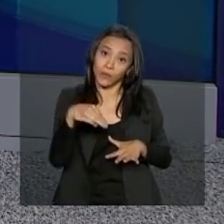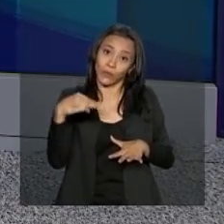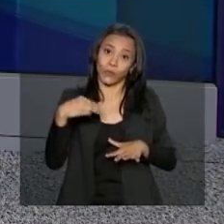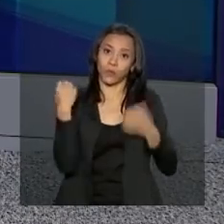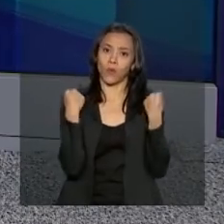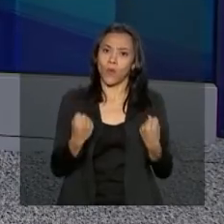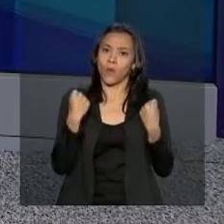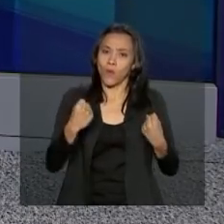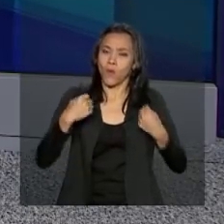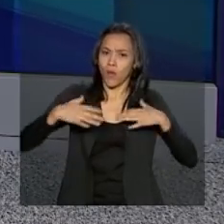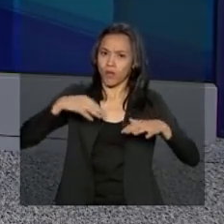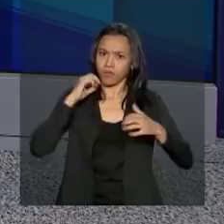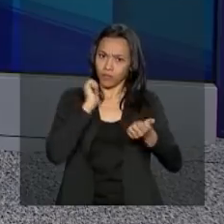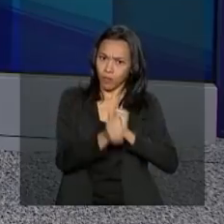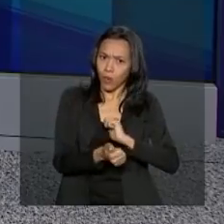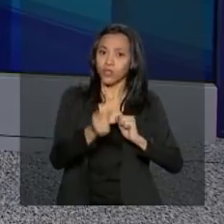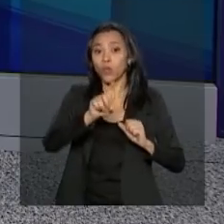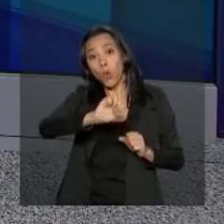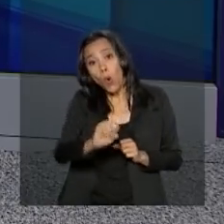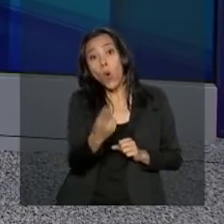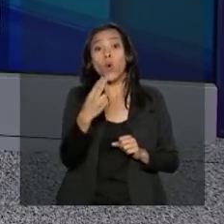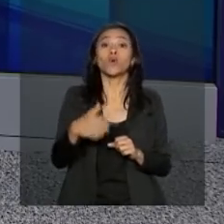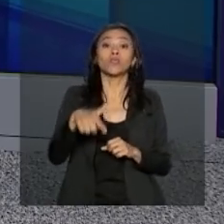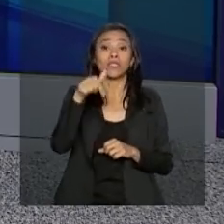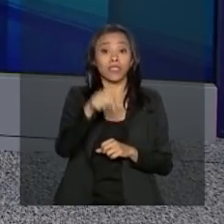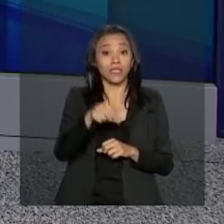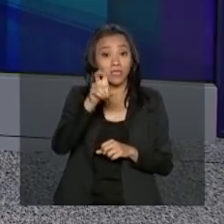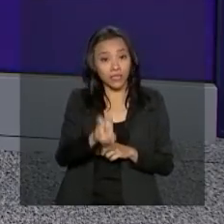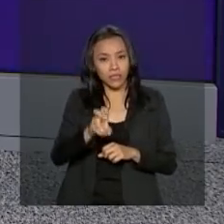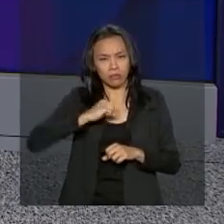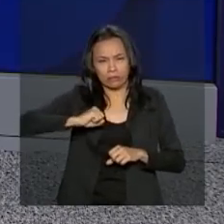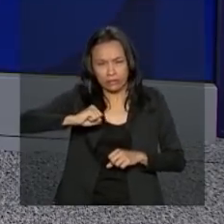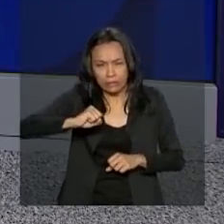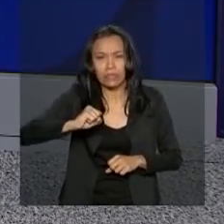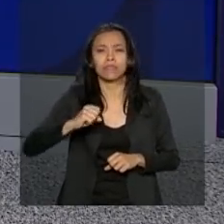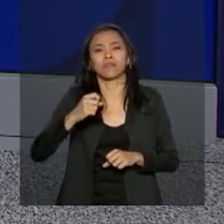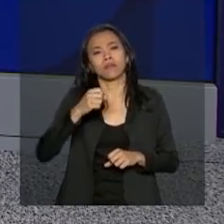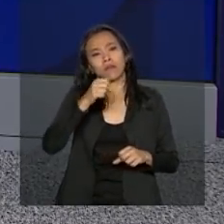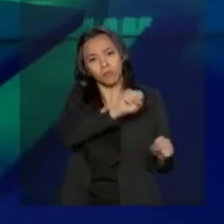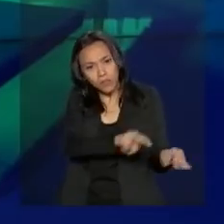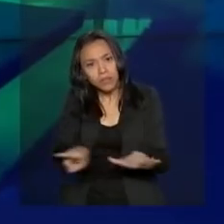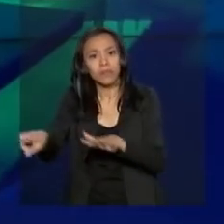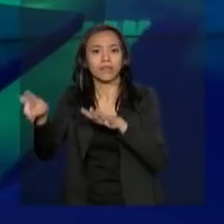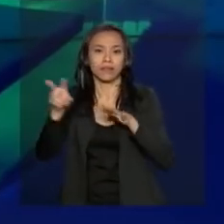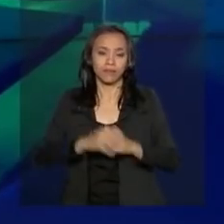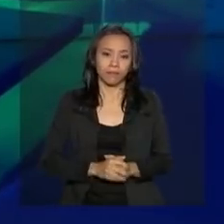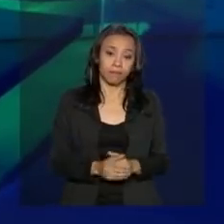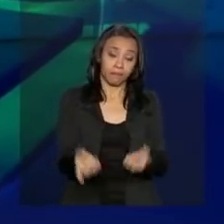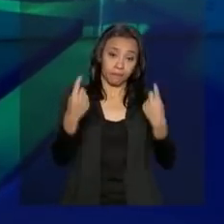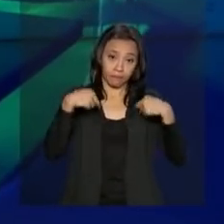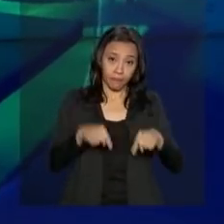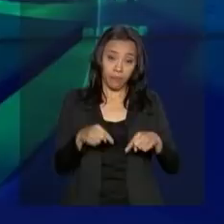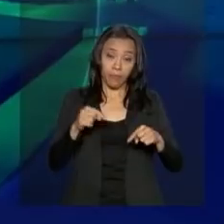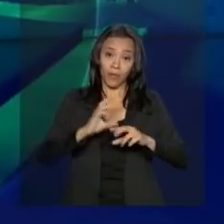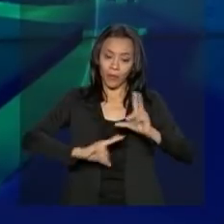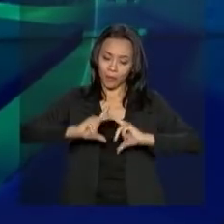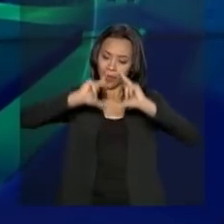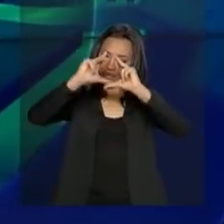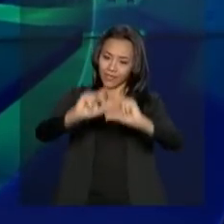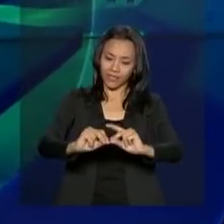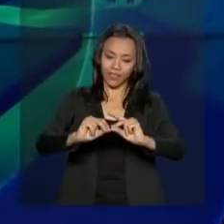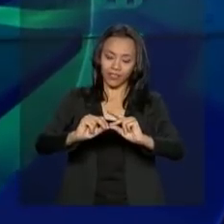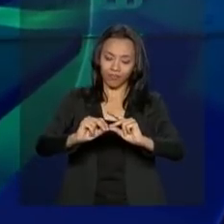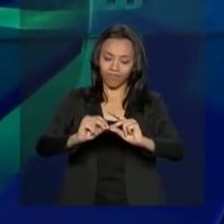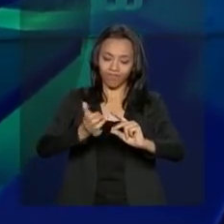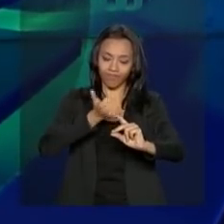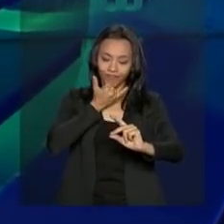física moderada ou 75 minutos de atividade intensa por semana. O presente de Natal não foi o esperado